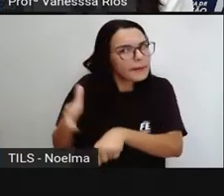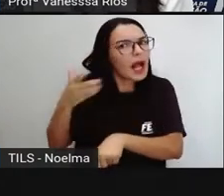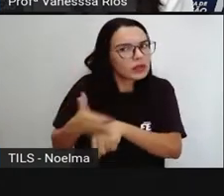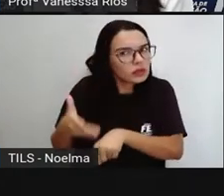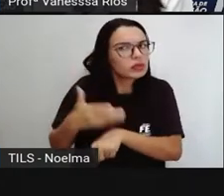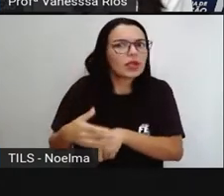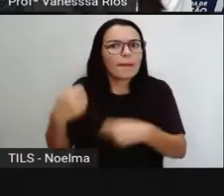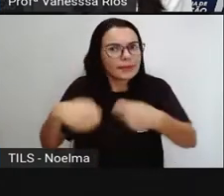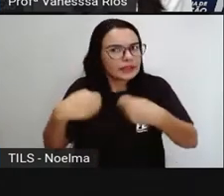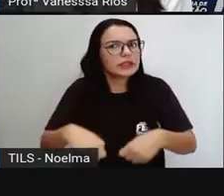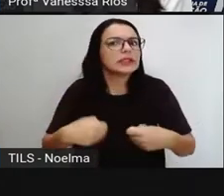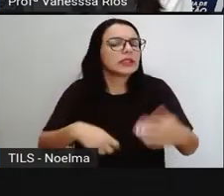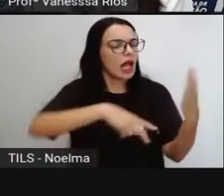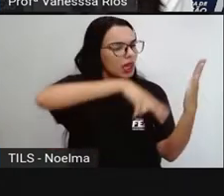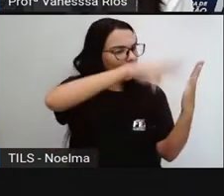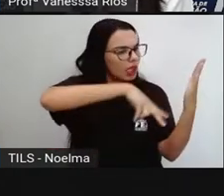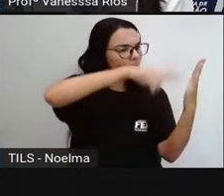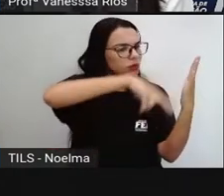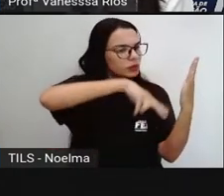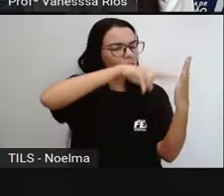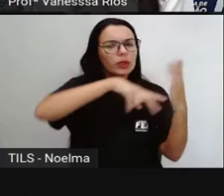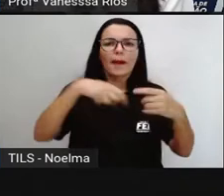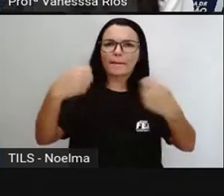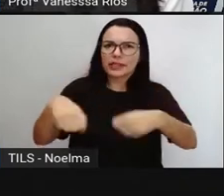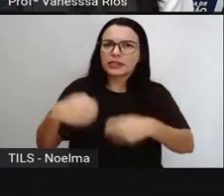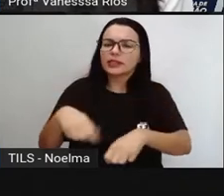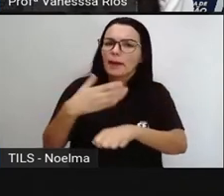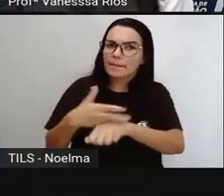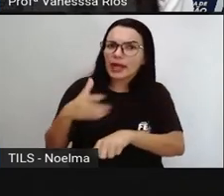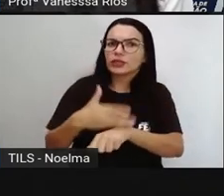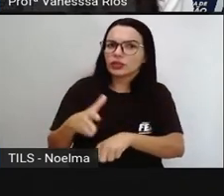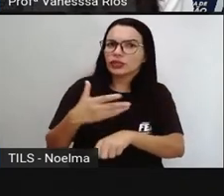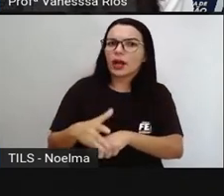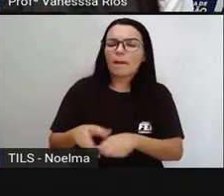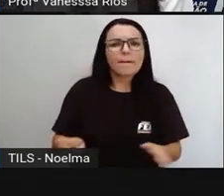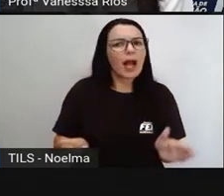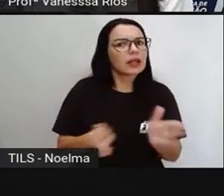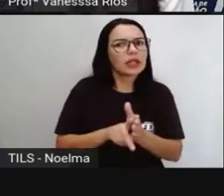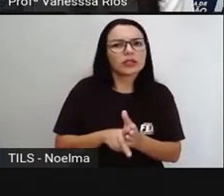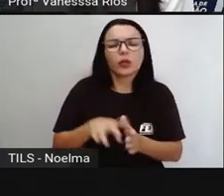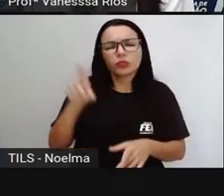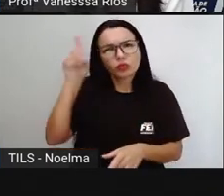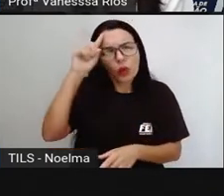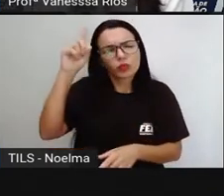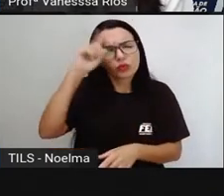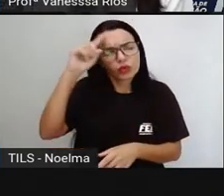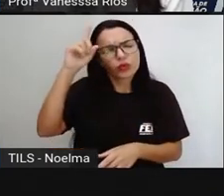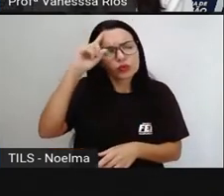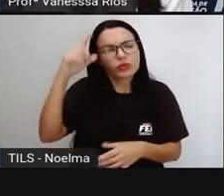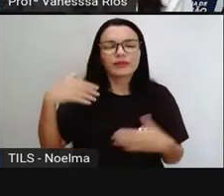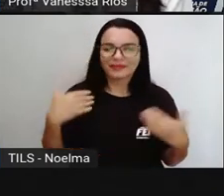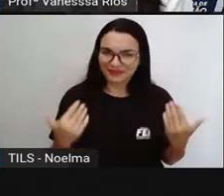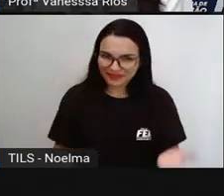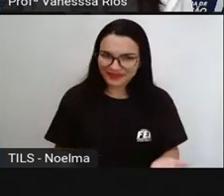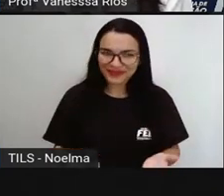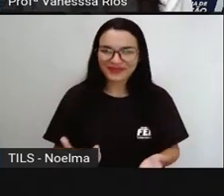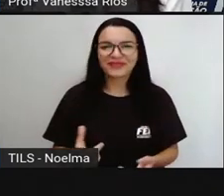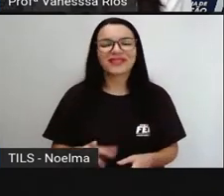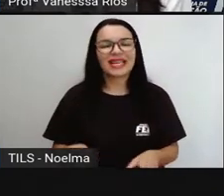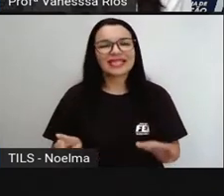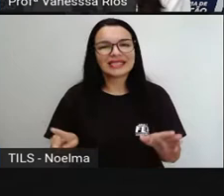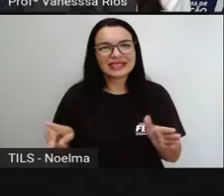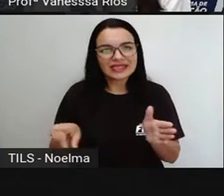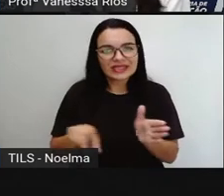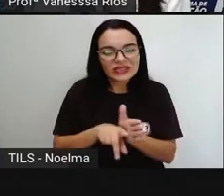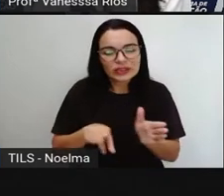é algo que a gente tem que fazer e está pertencendo aí às nossas práticas diárias, diárias dentro lá das nossas